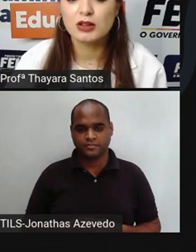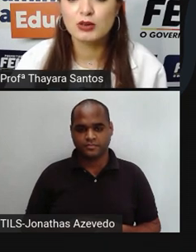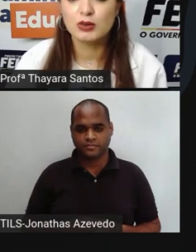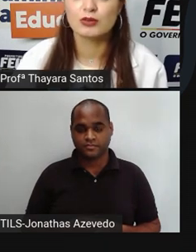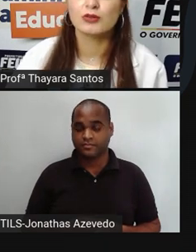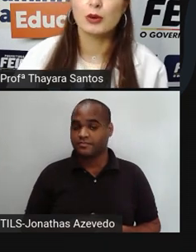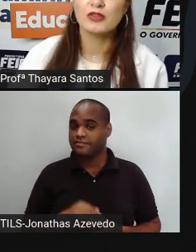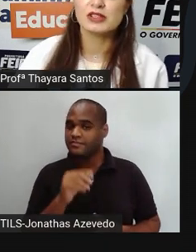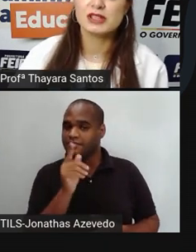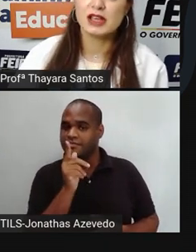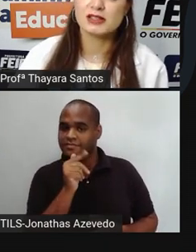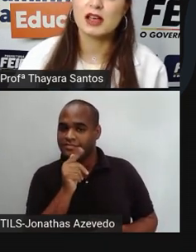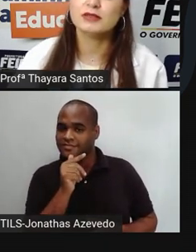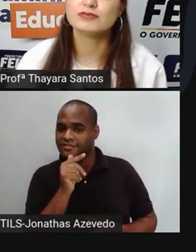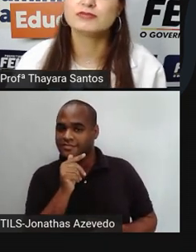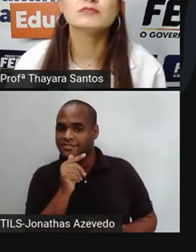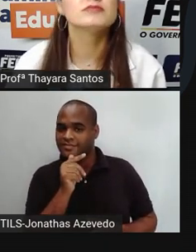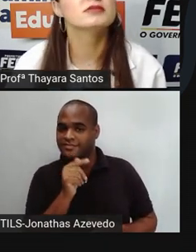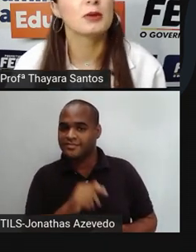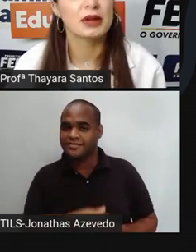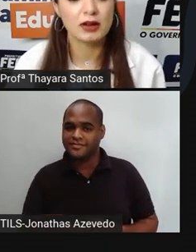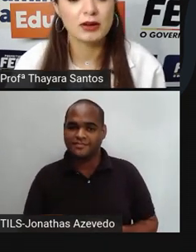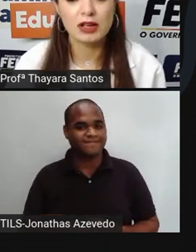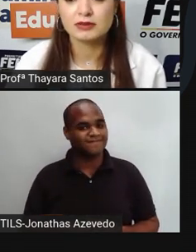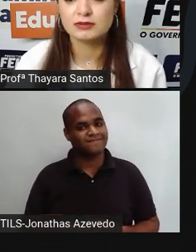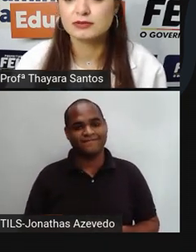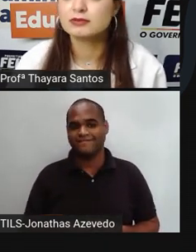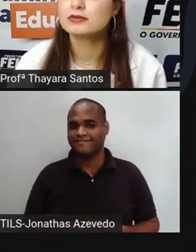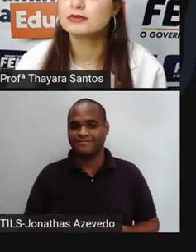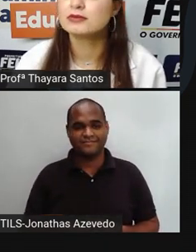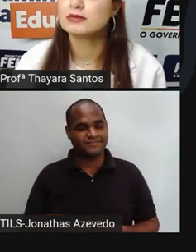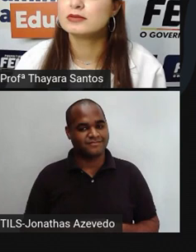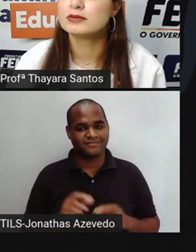Líquido. Vamos ver se é essa. Também não é.